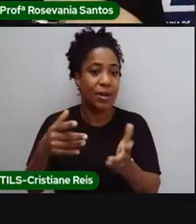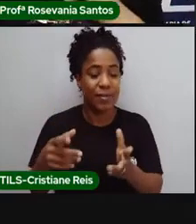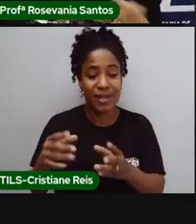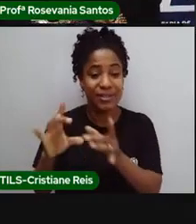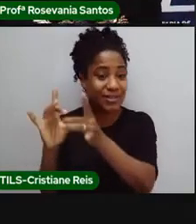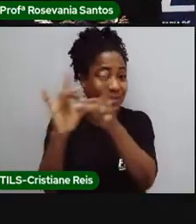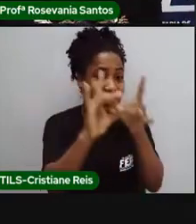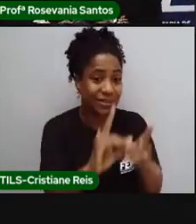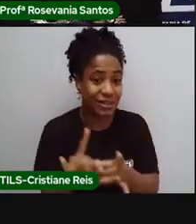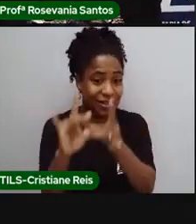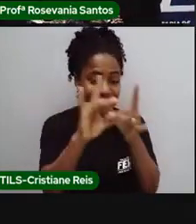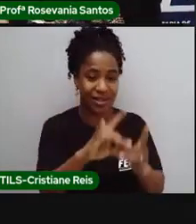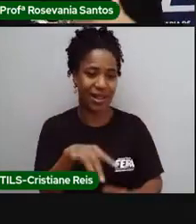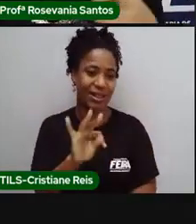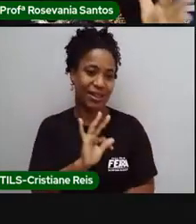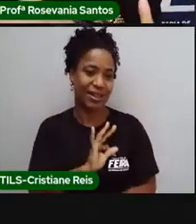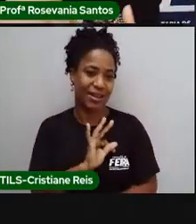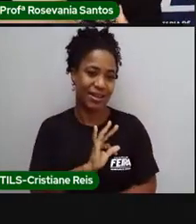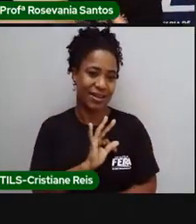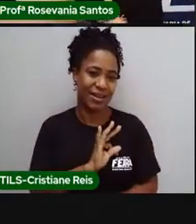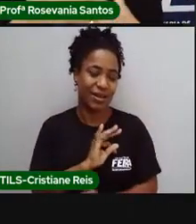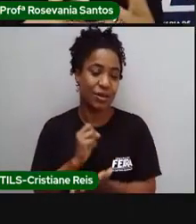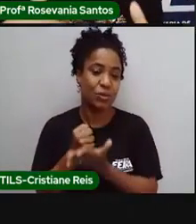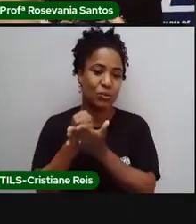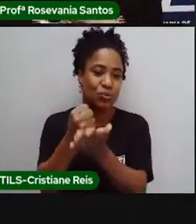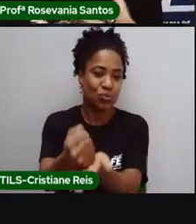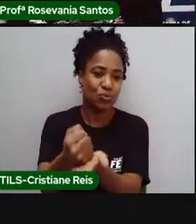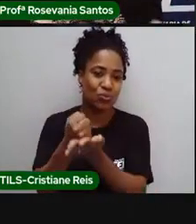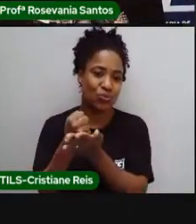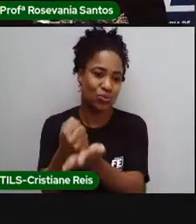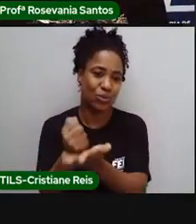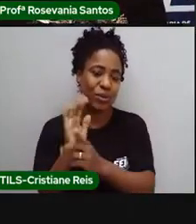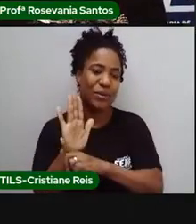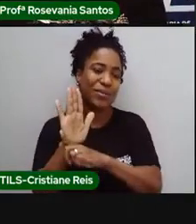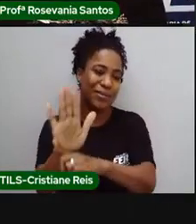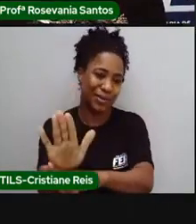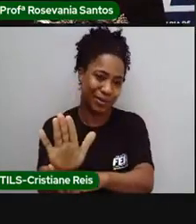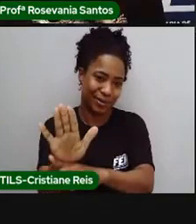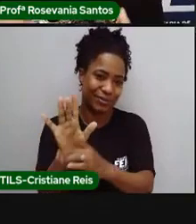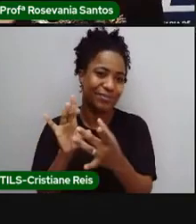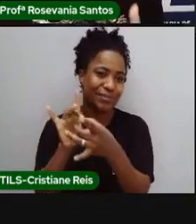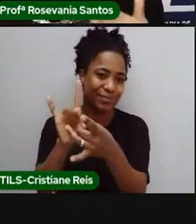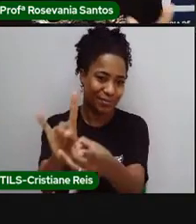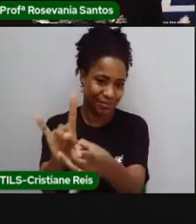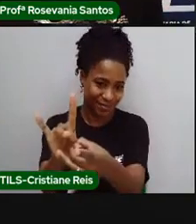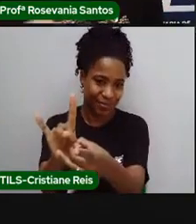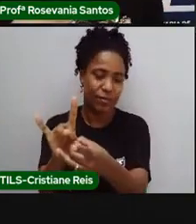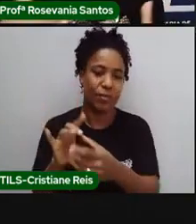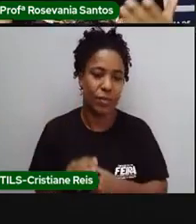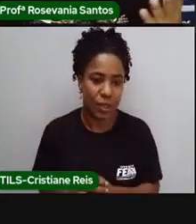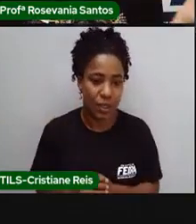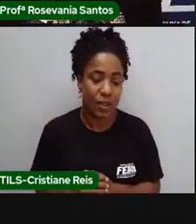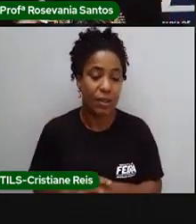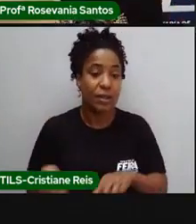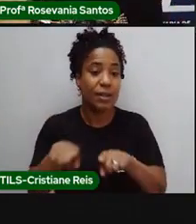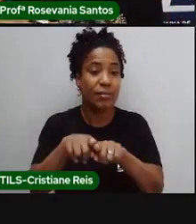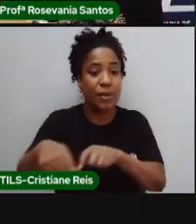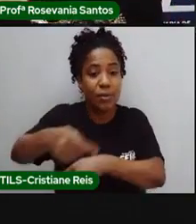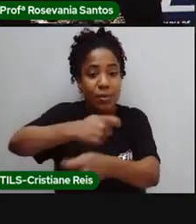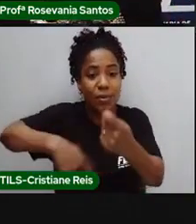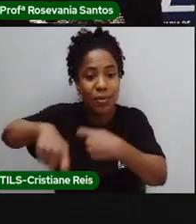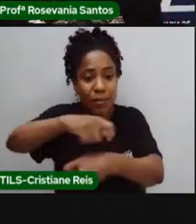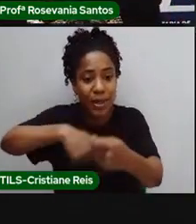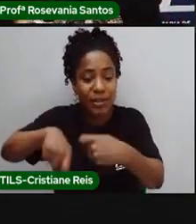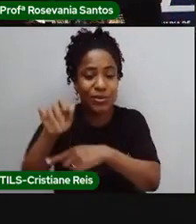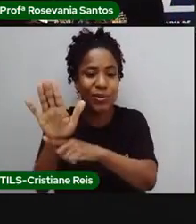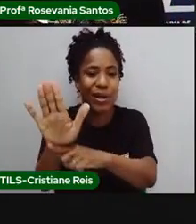e redes técnicas, ou seja, elas servem, né, para interligar ali uma cidade com a outra, favorecer o comércio de